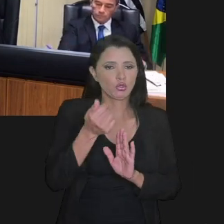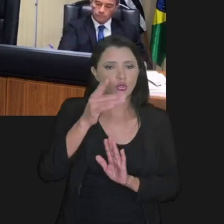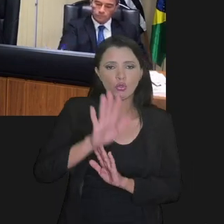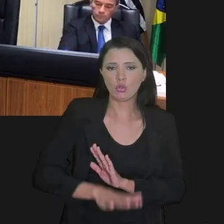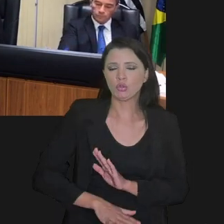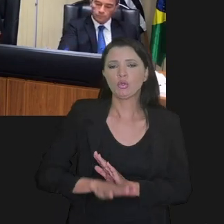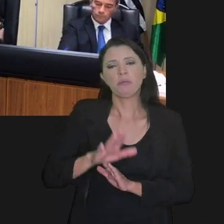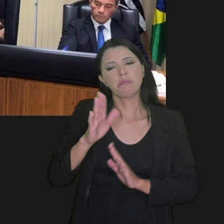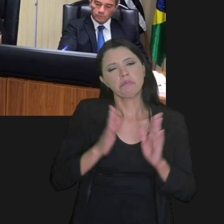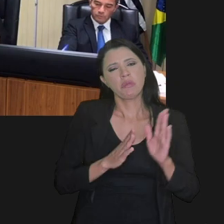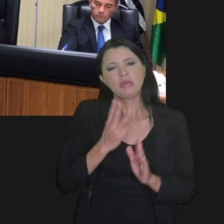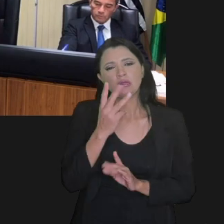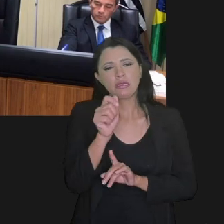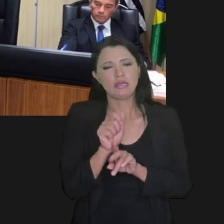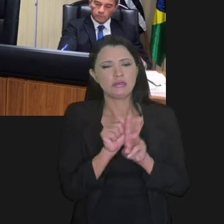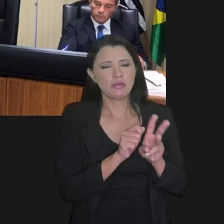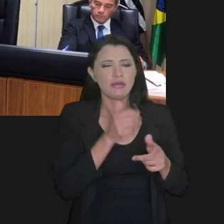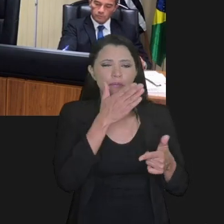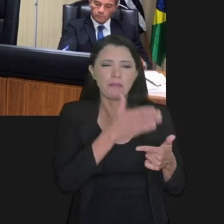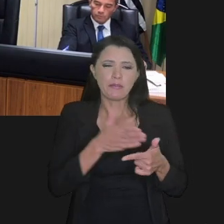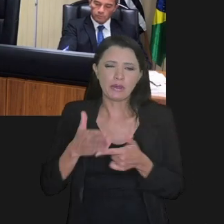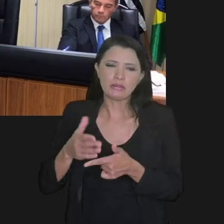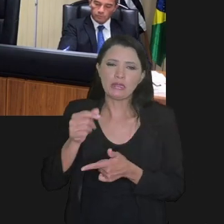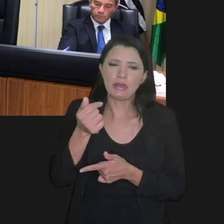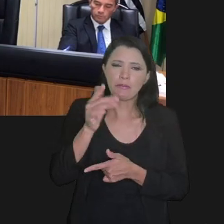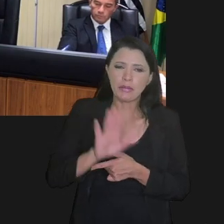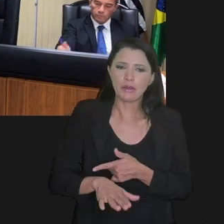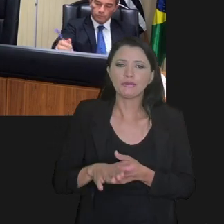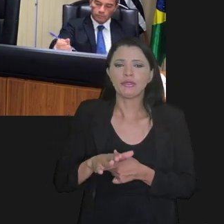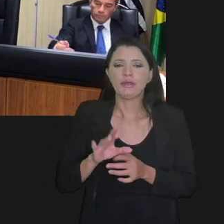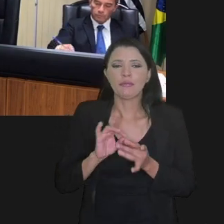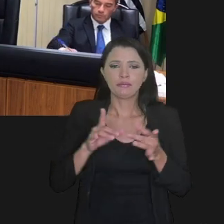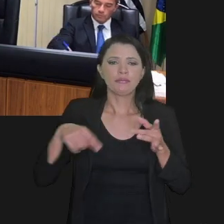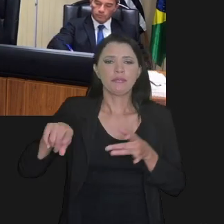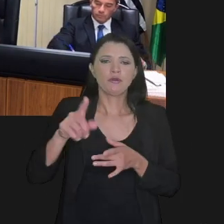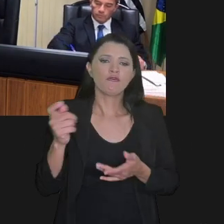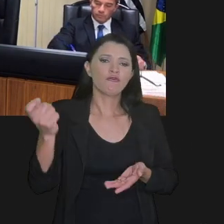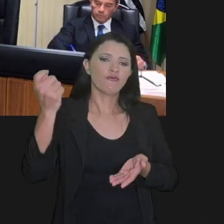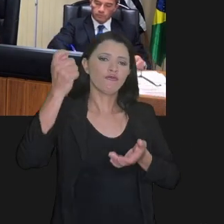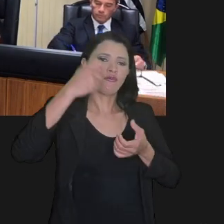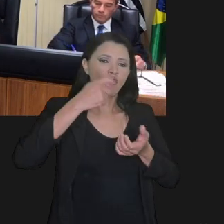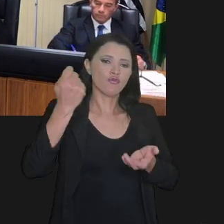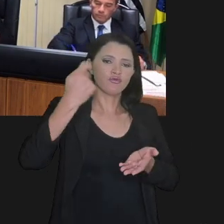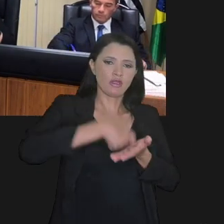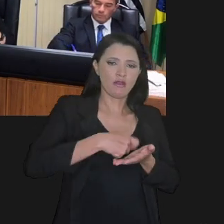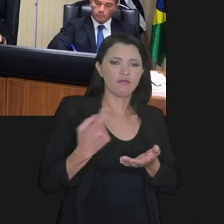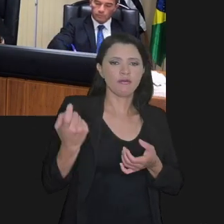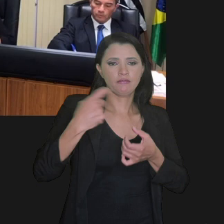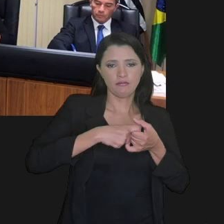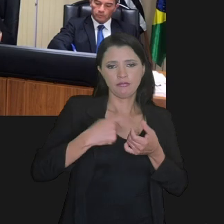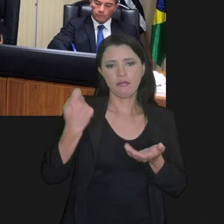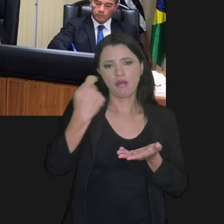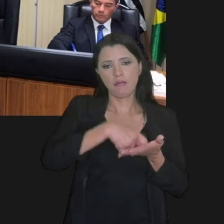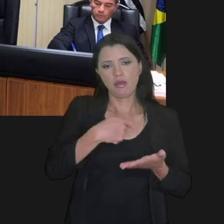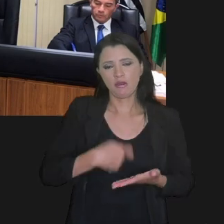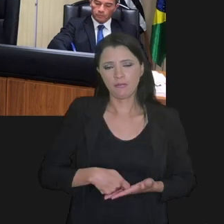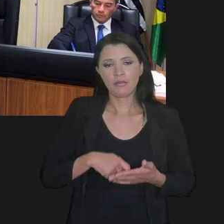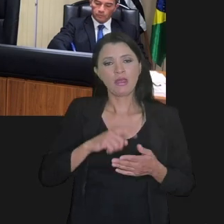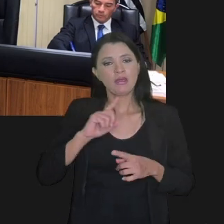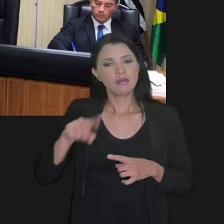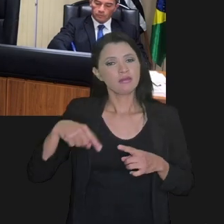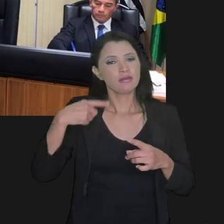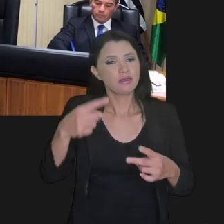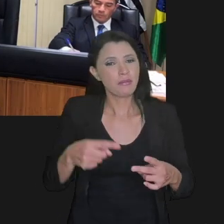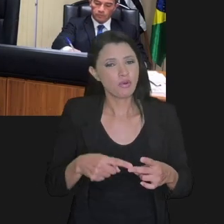desconto, mas previa alguns três meses de parcelas bastante baixas para permitir que o contribuinte reestabelecesse seu fluxo de